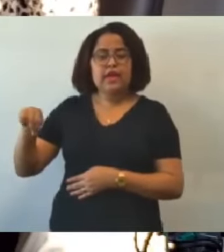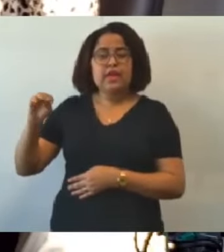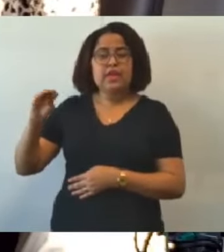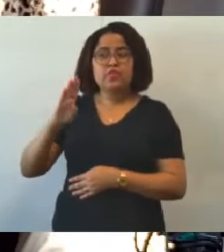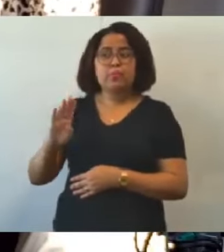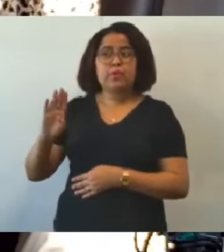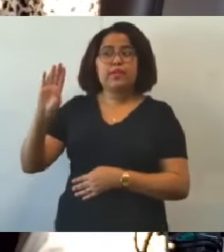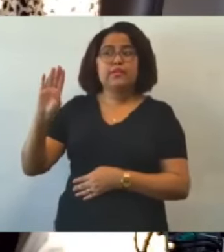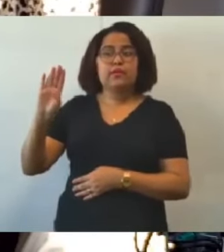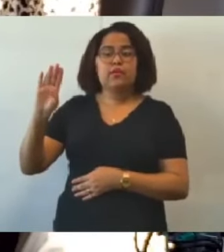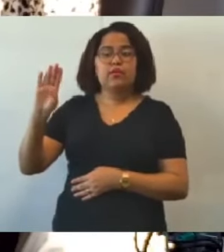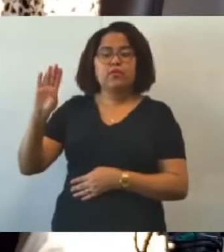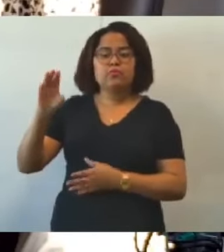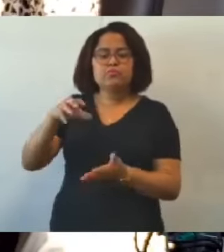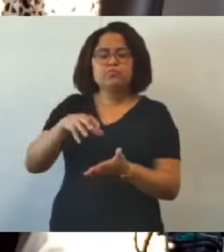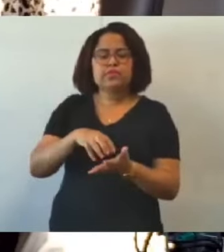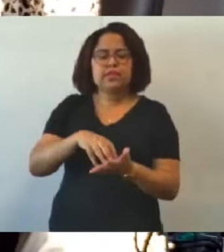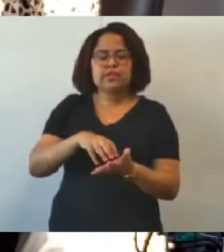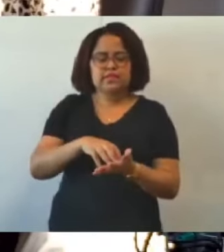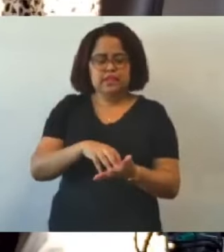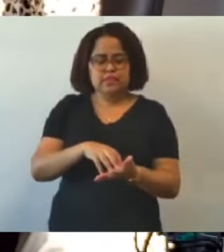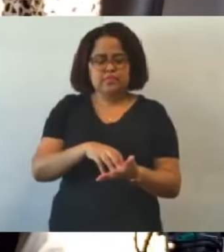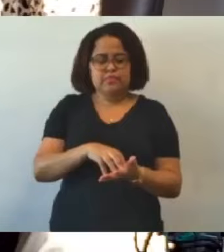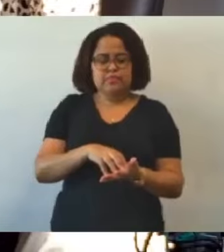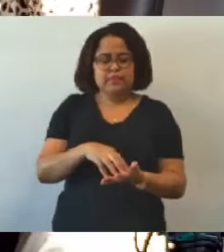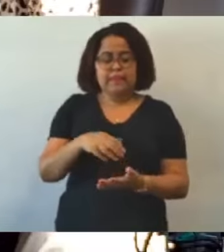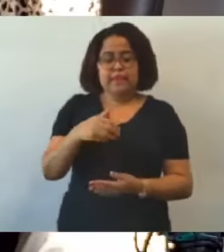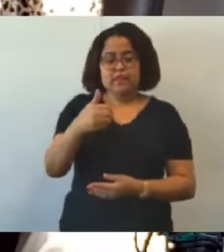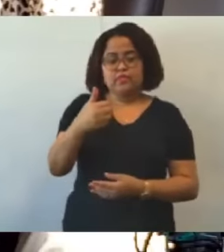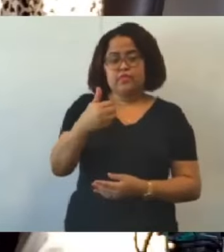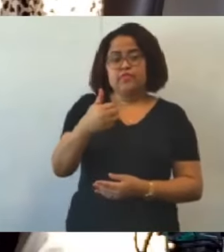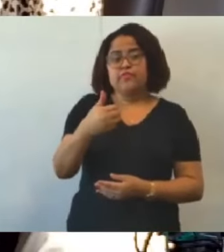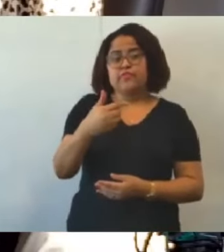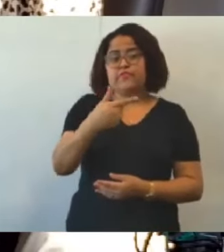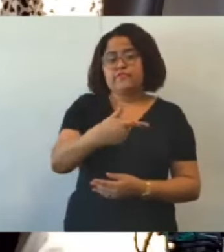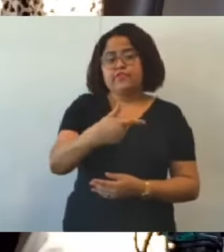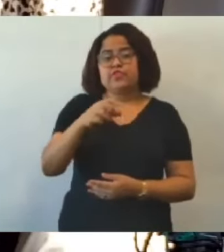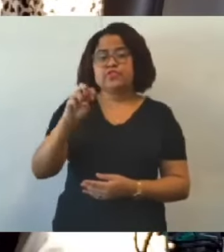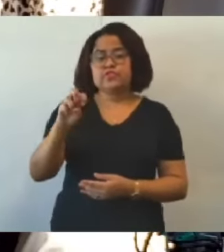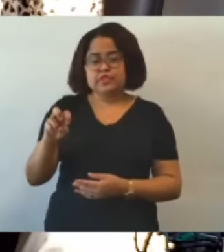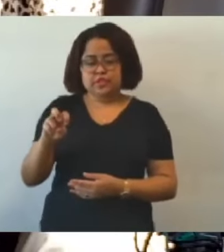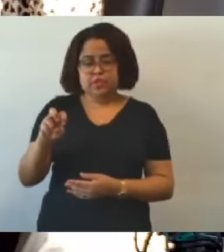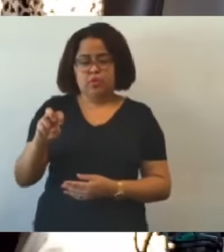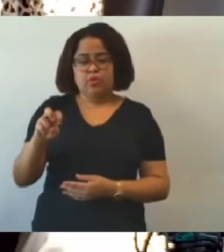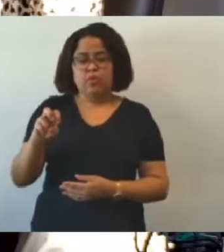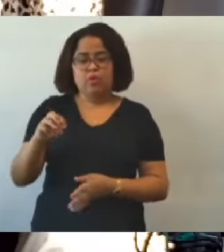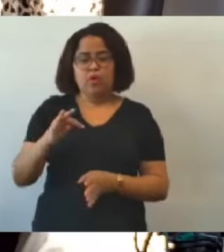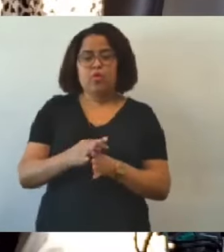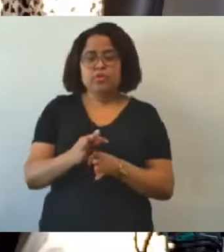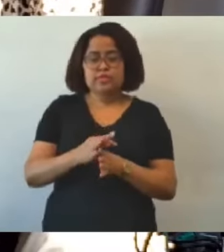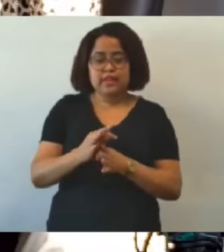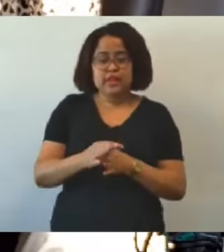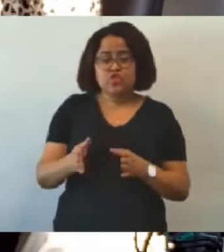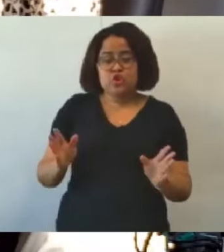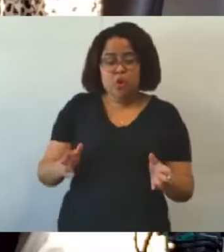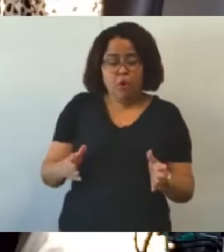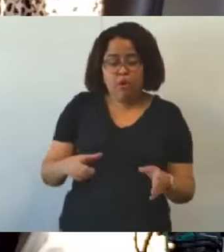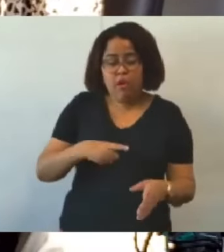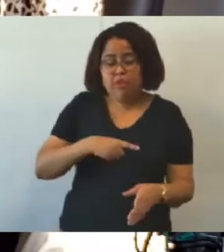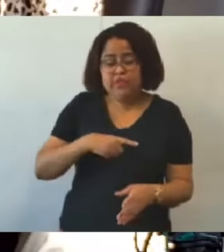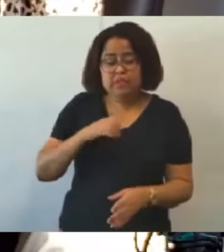Então, seria aí um total de 25 conselhos tutelares. Hoje, nós temos apenas 10. Então, isso aí tudo